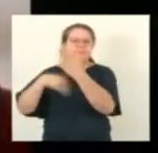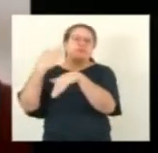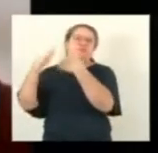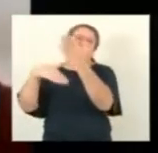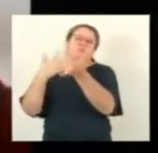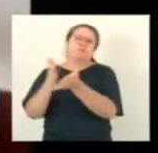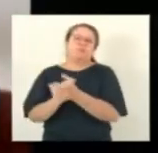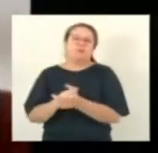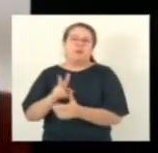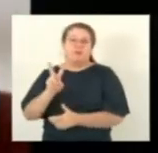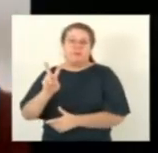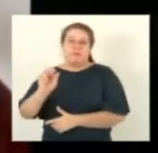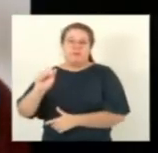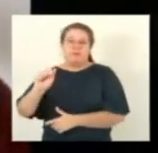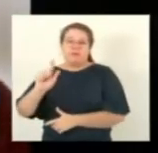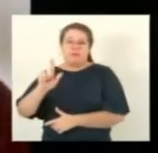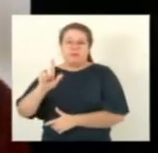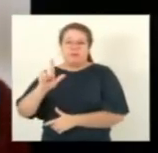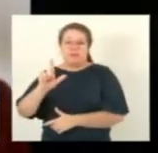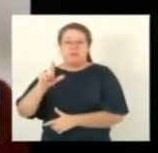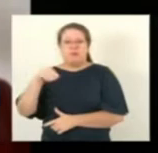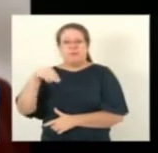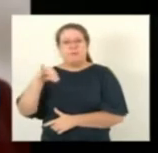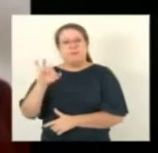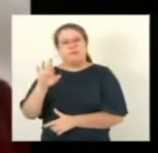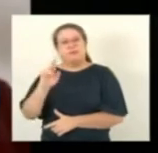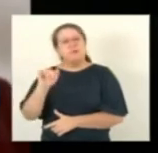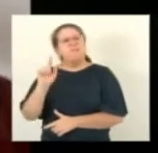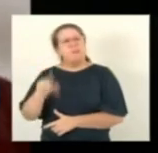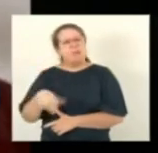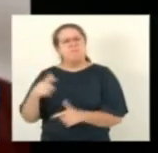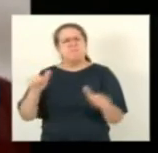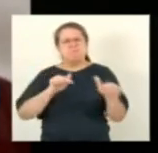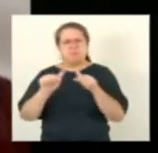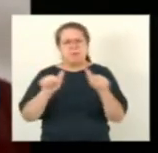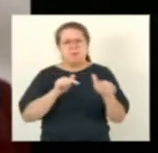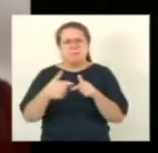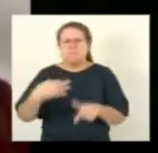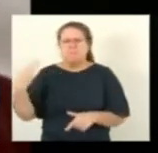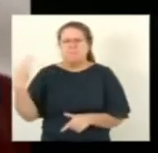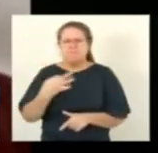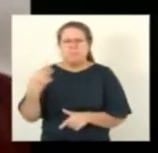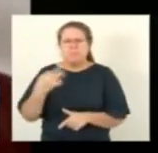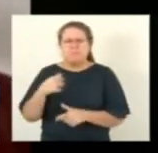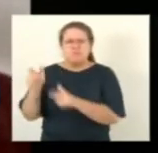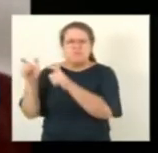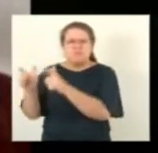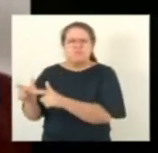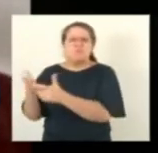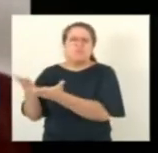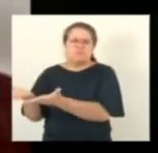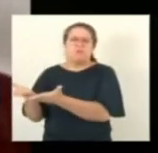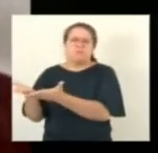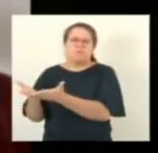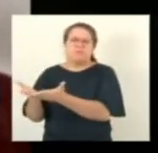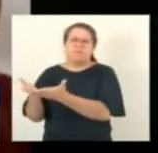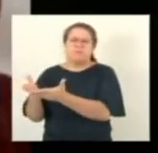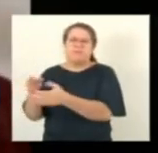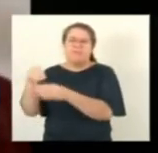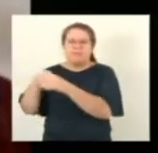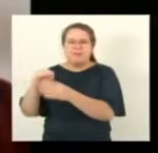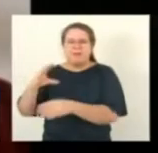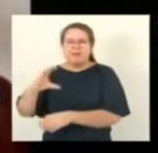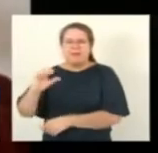batalhador incansável pela saúde e pelo bem-estar da nossa população que fica ali bem debaixo do caparau